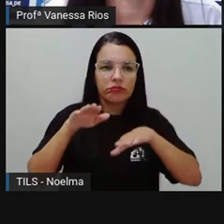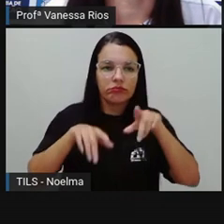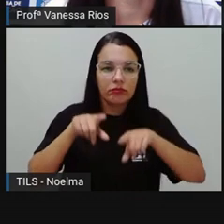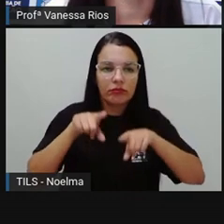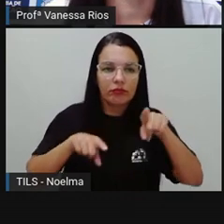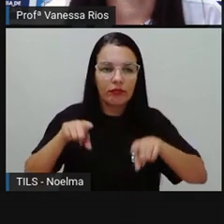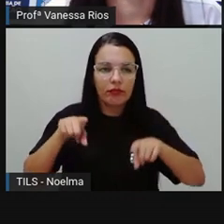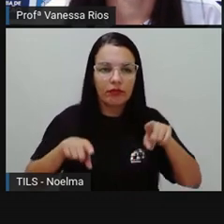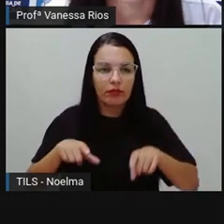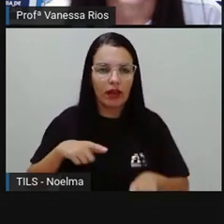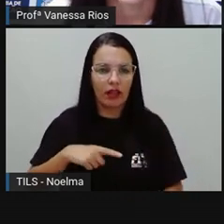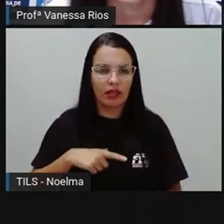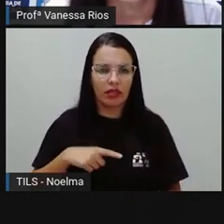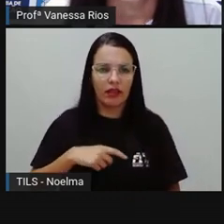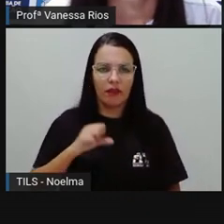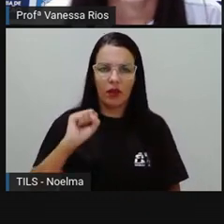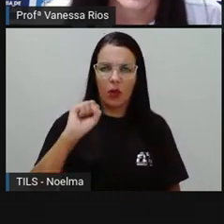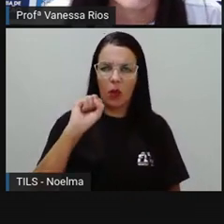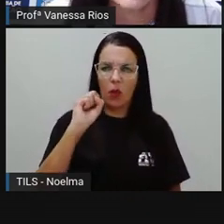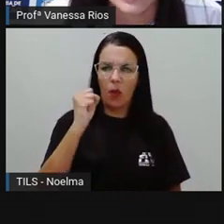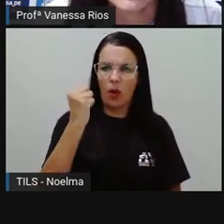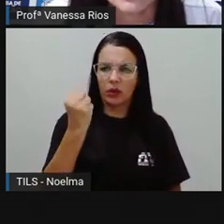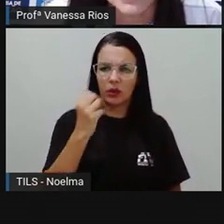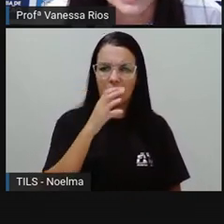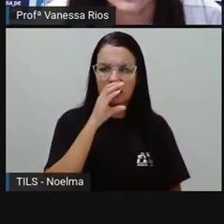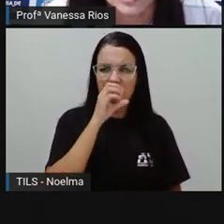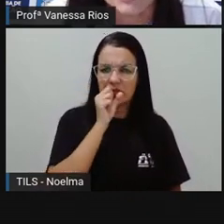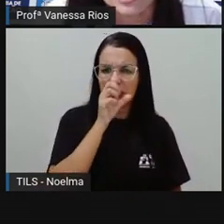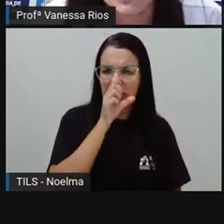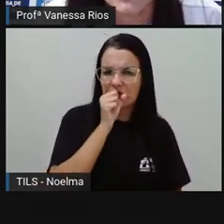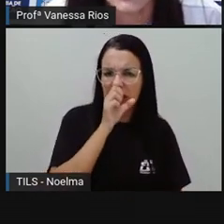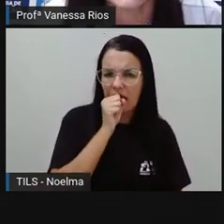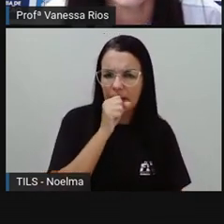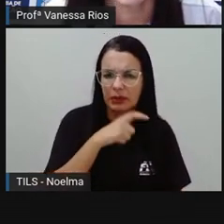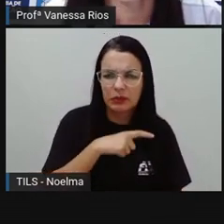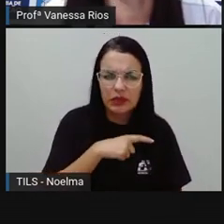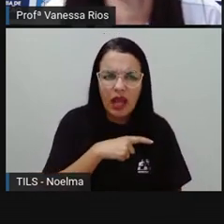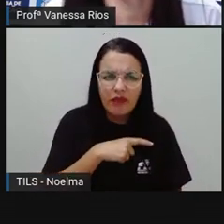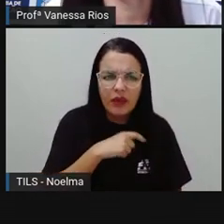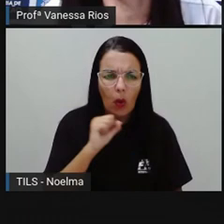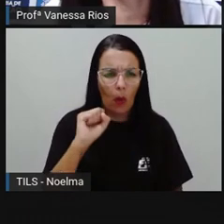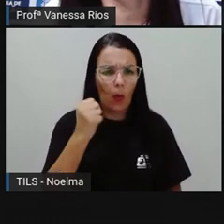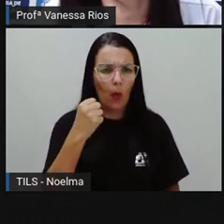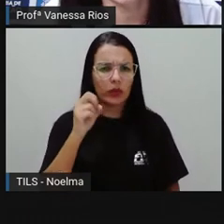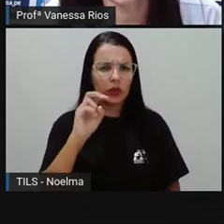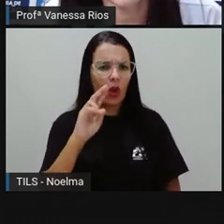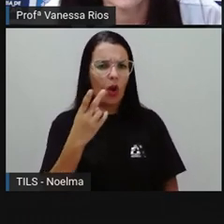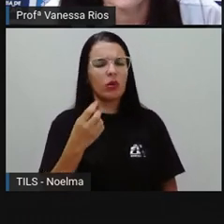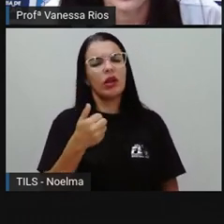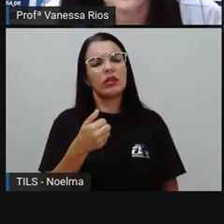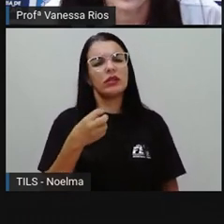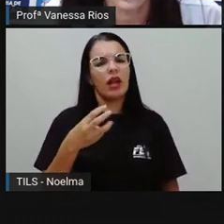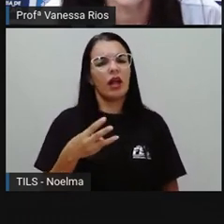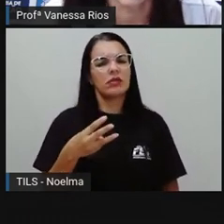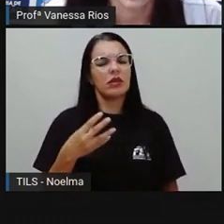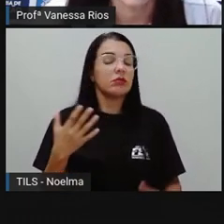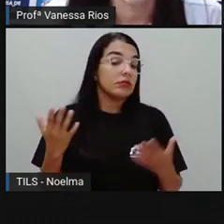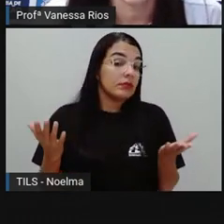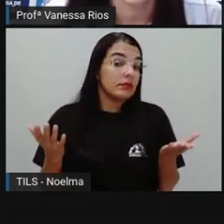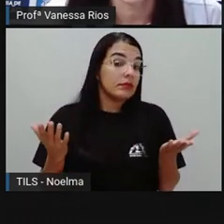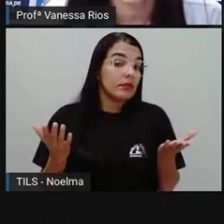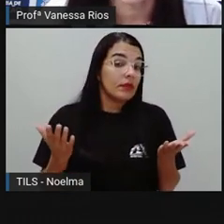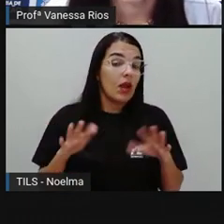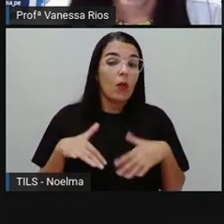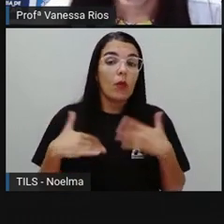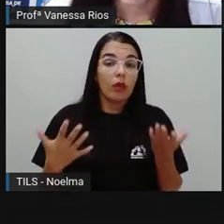Celsius. Será que o sábado a temperatura mínima foi 13 e a temperatura máxima 18? Qual